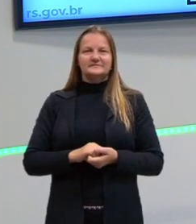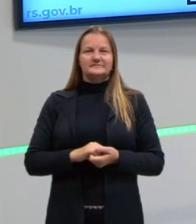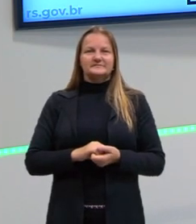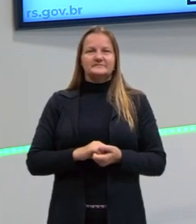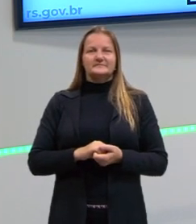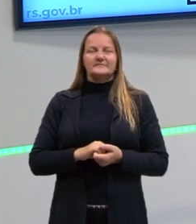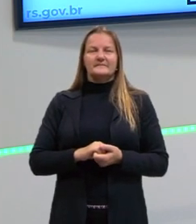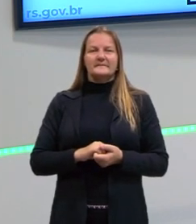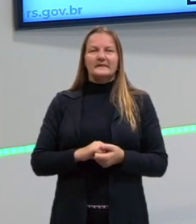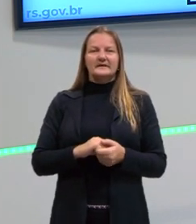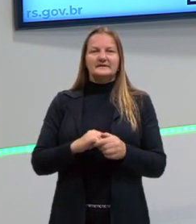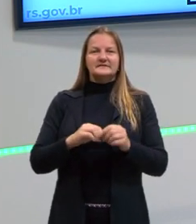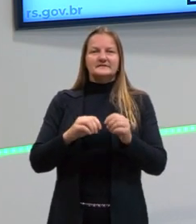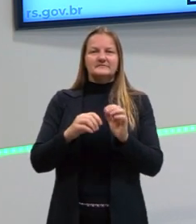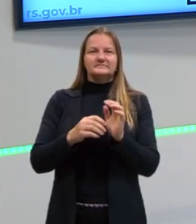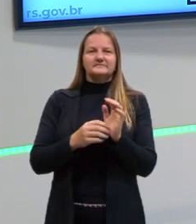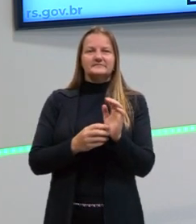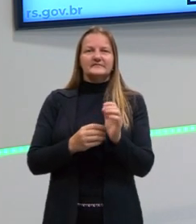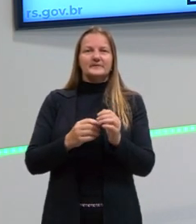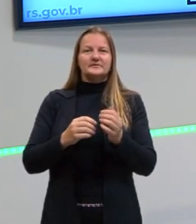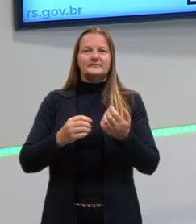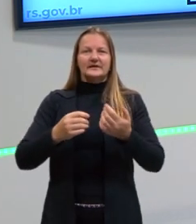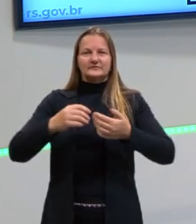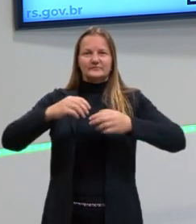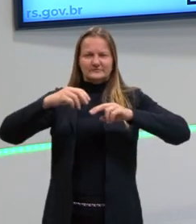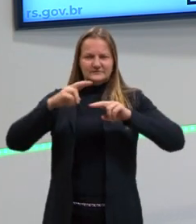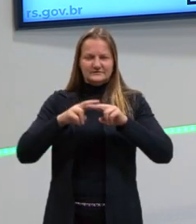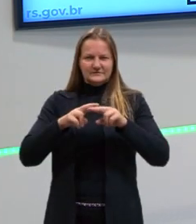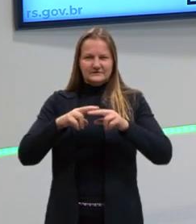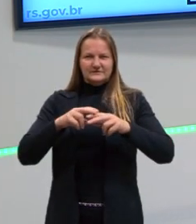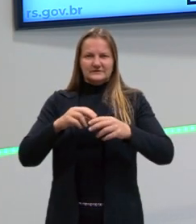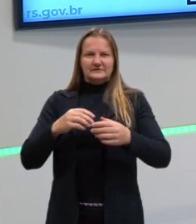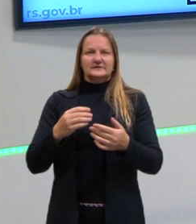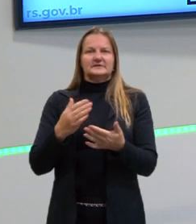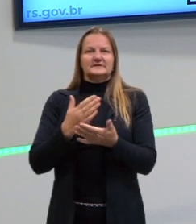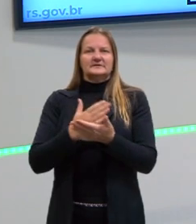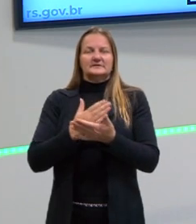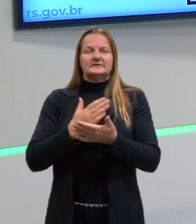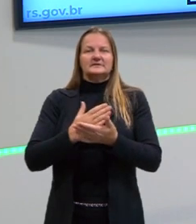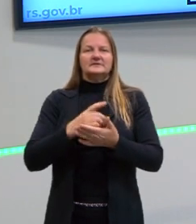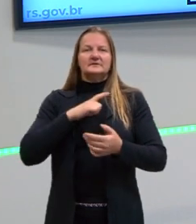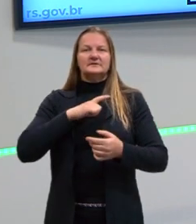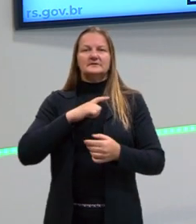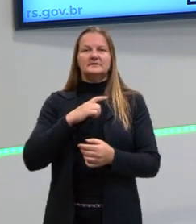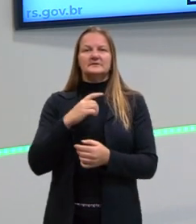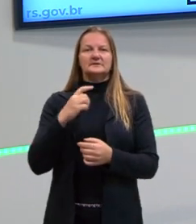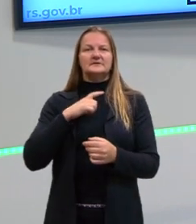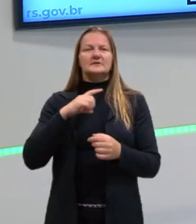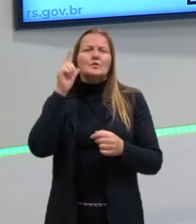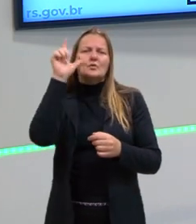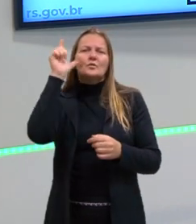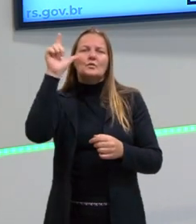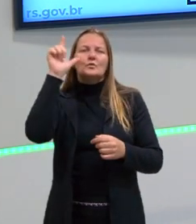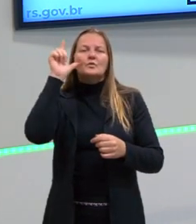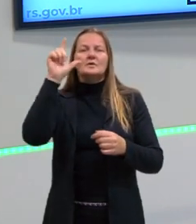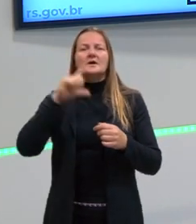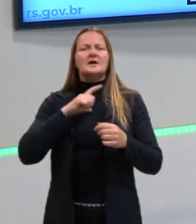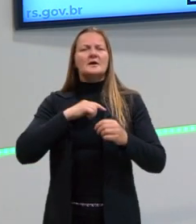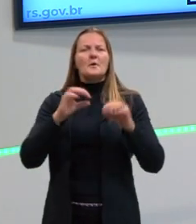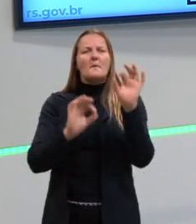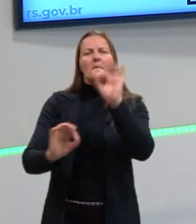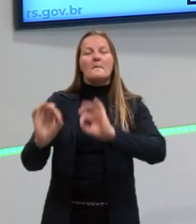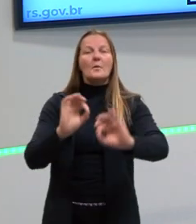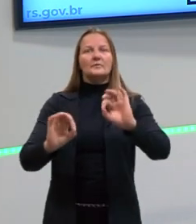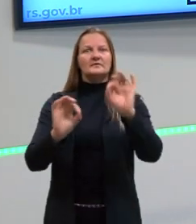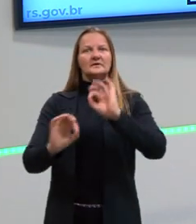a gente vai ter aí umas duas, talvez até três aulas para falar sobre isso. Vamos ver o que a gente consegue montar hoje deste look